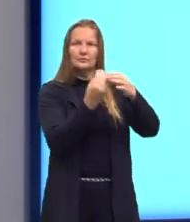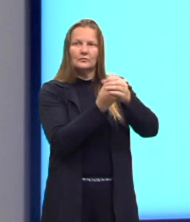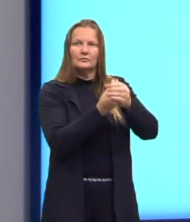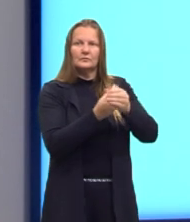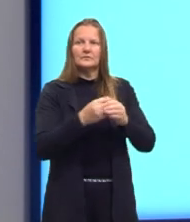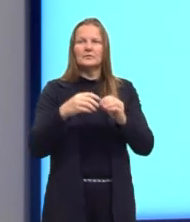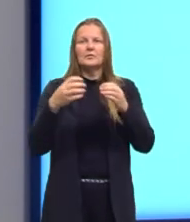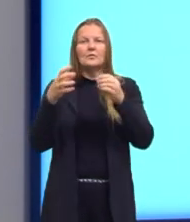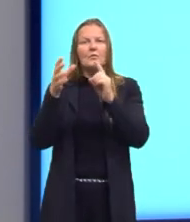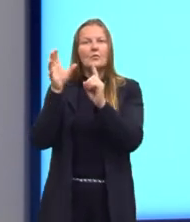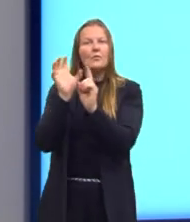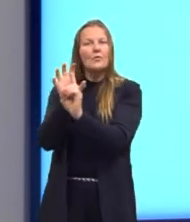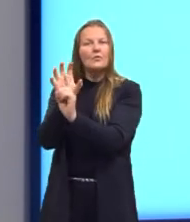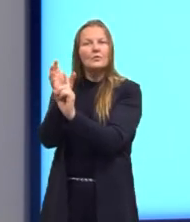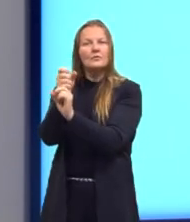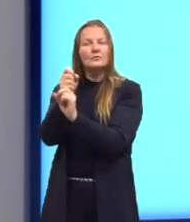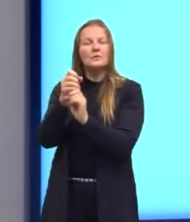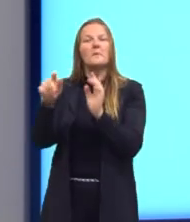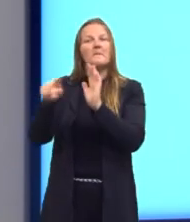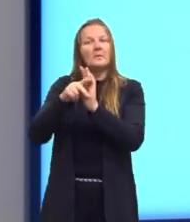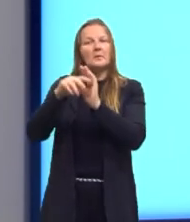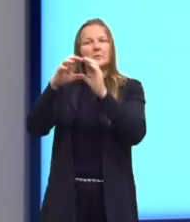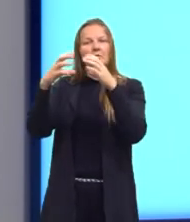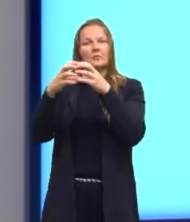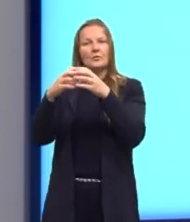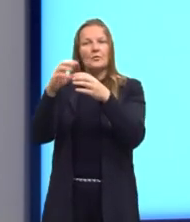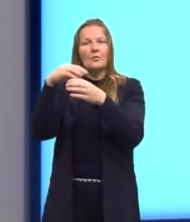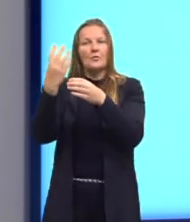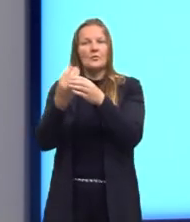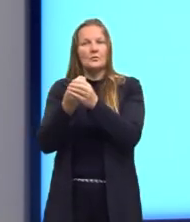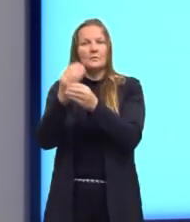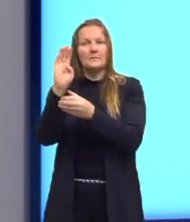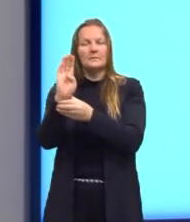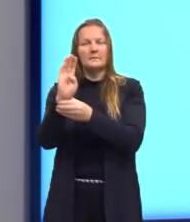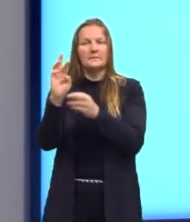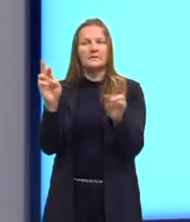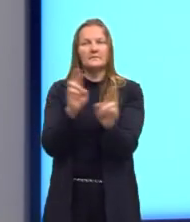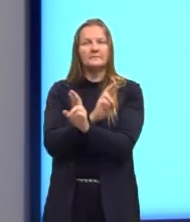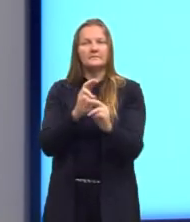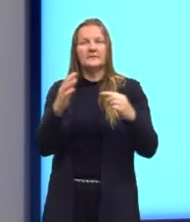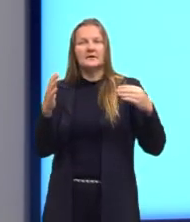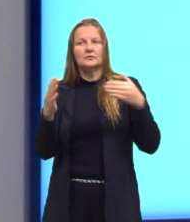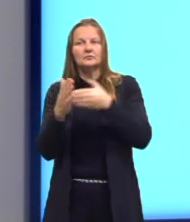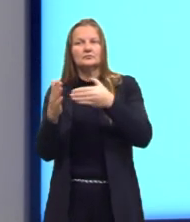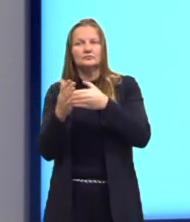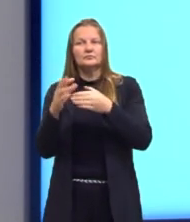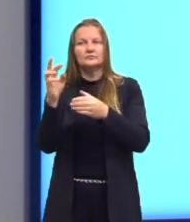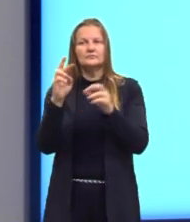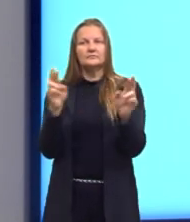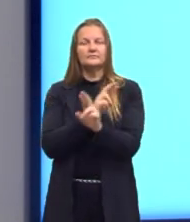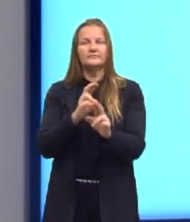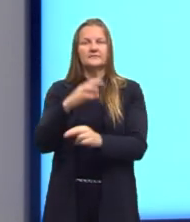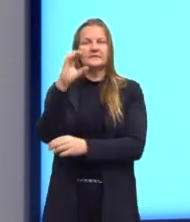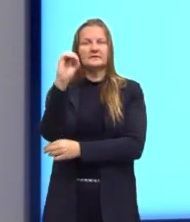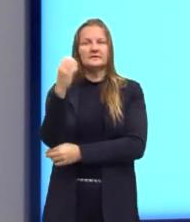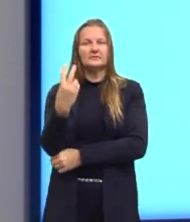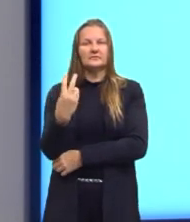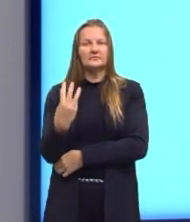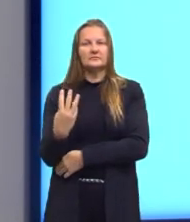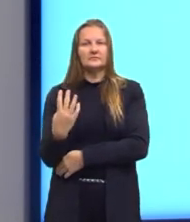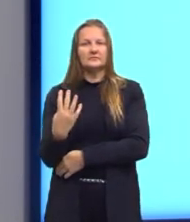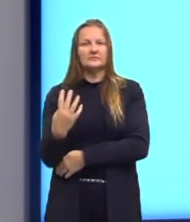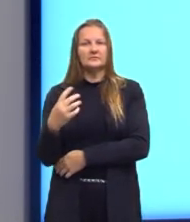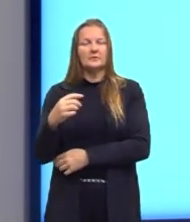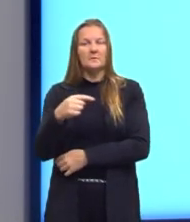O contradomínio seria o próprio conjunto B, onde chegam as relações. Então, 0, 2, 3